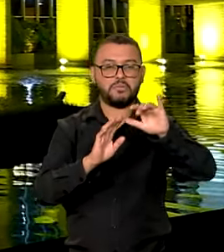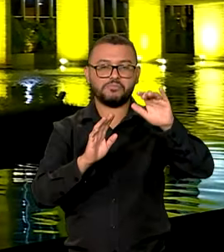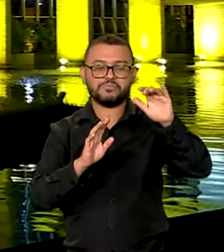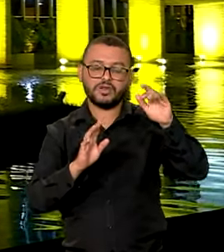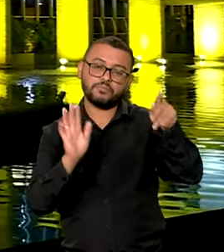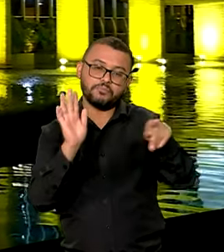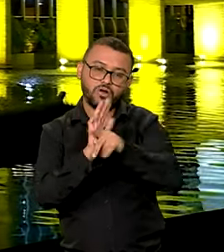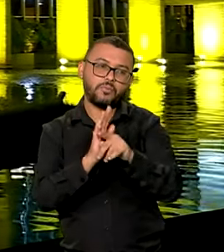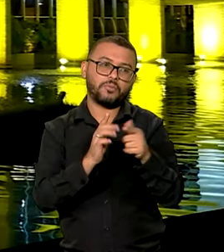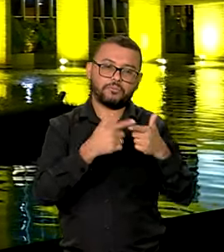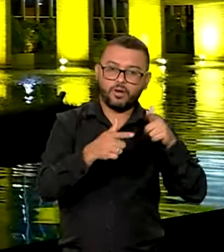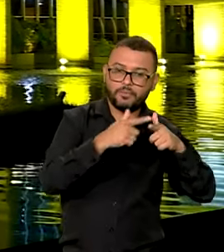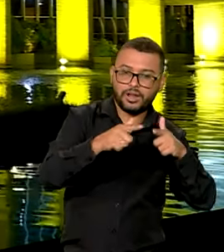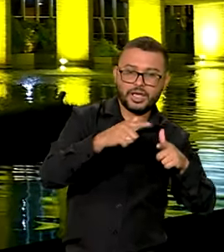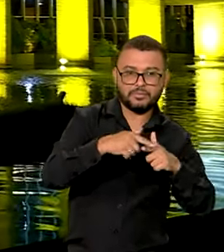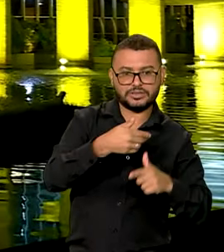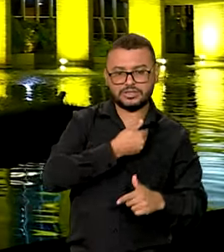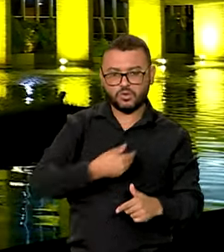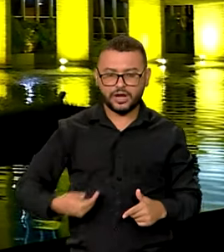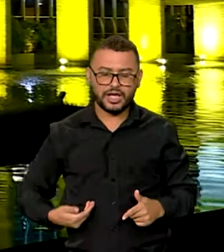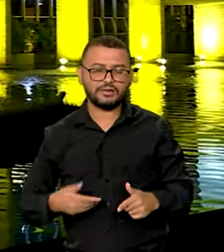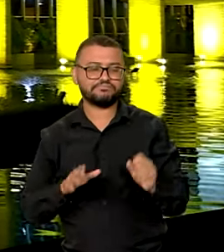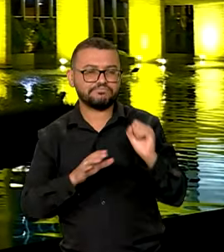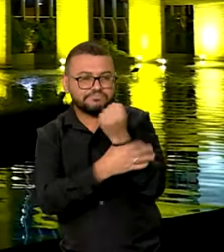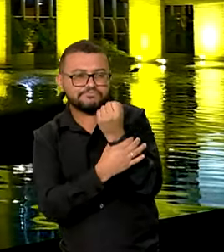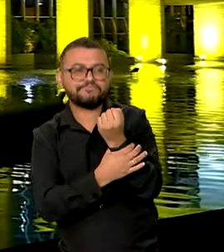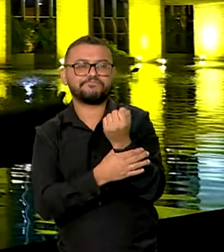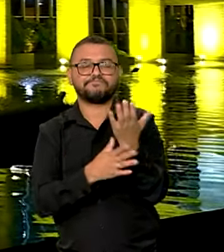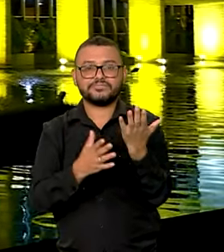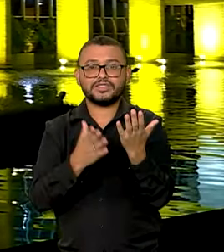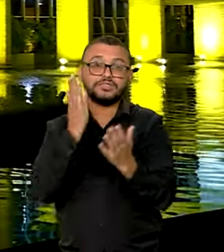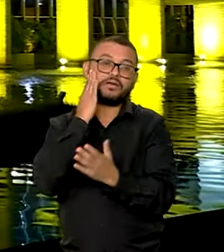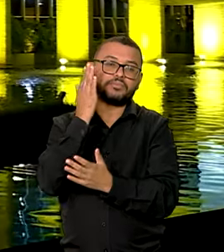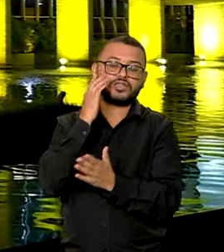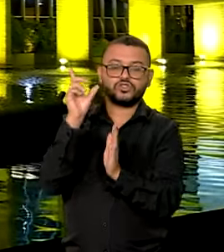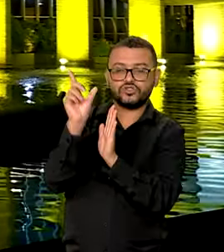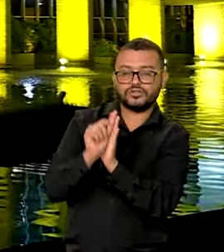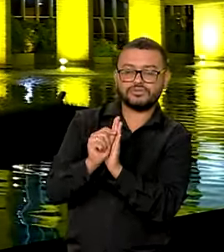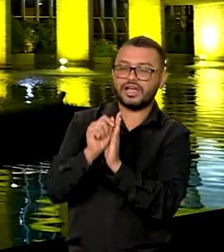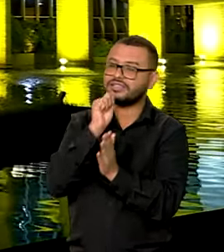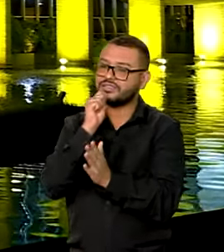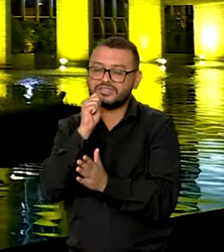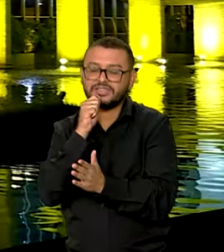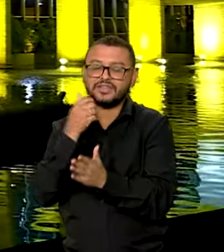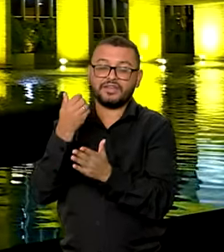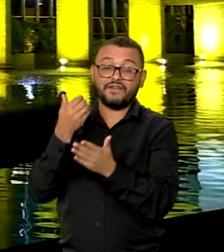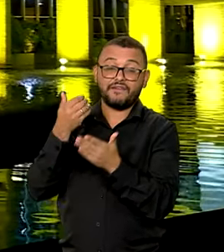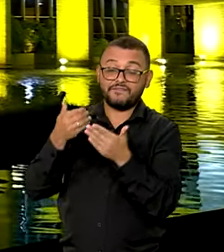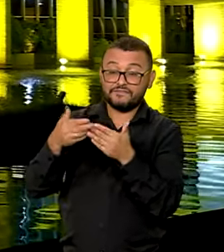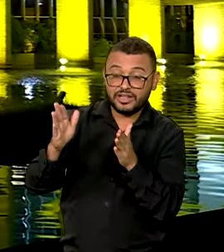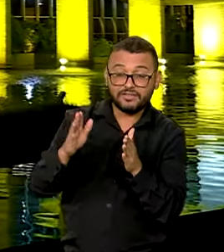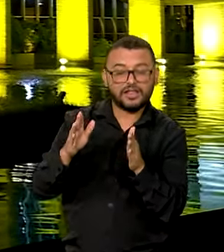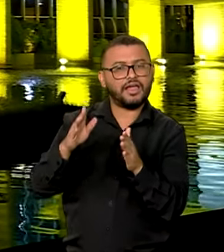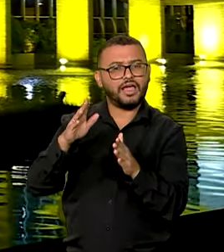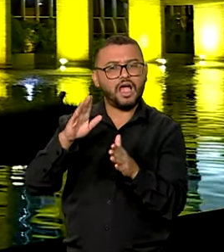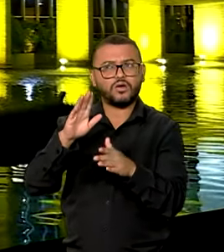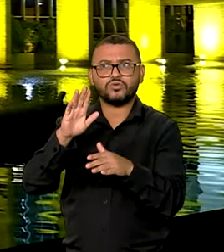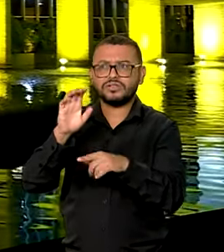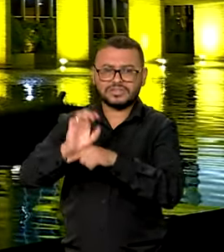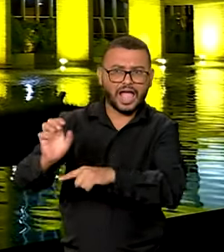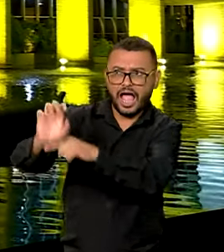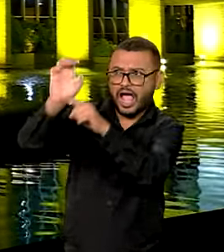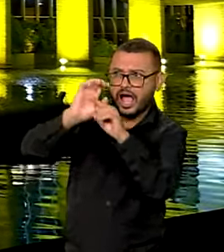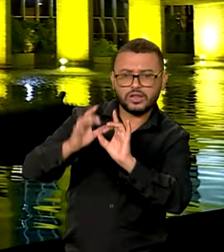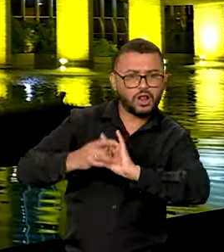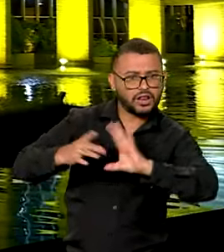à calamidade pública, o que representa, na prática, recursos menos engessados e permite que cada ente federado